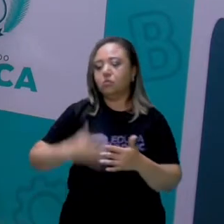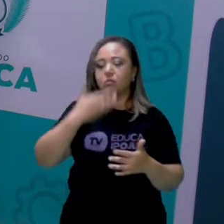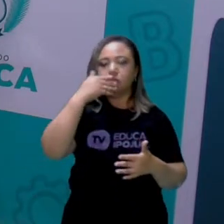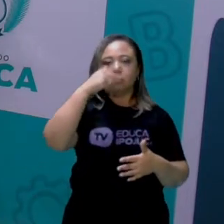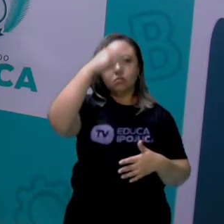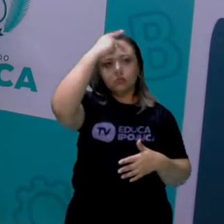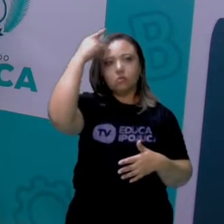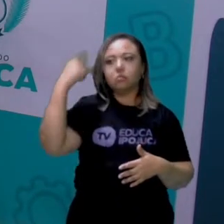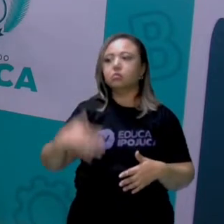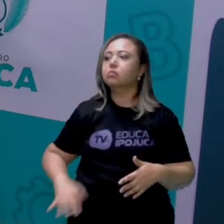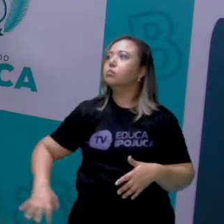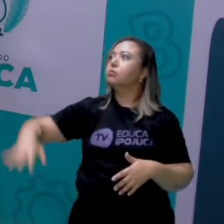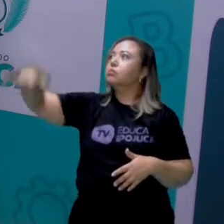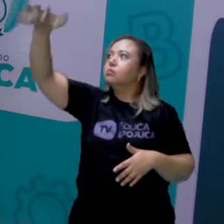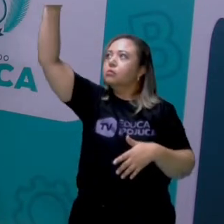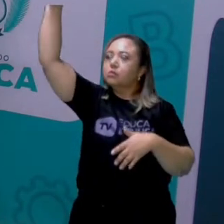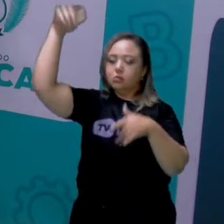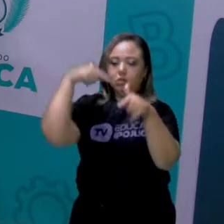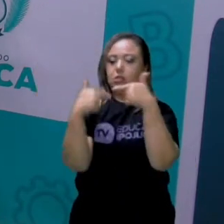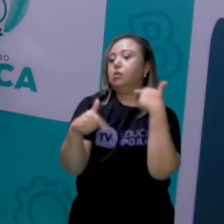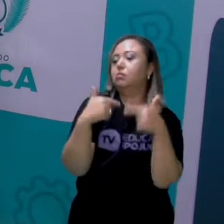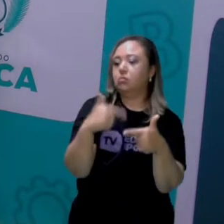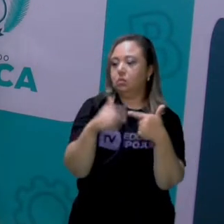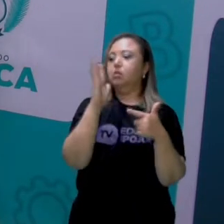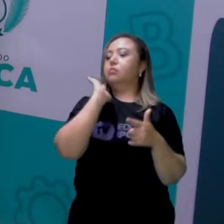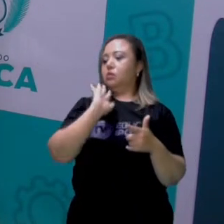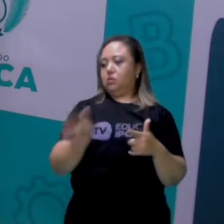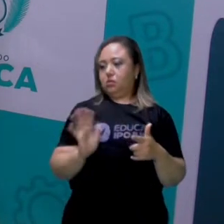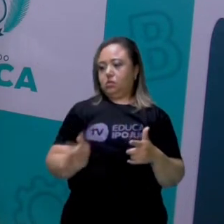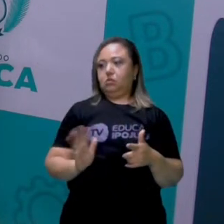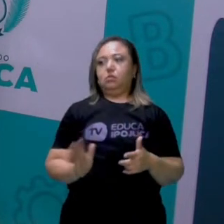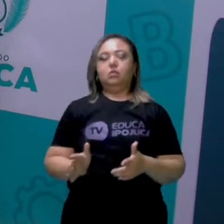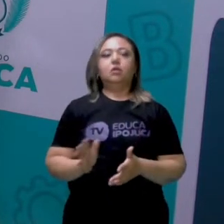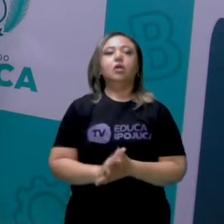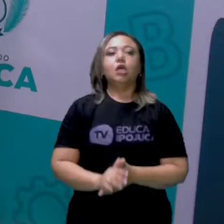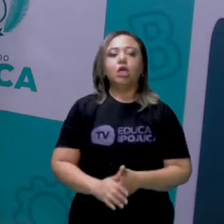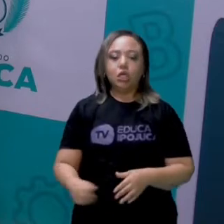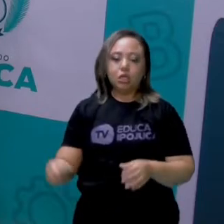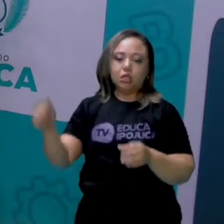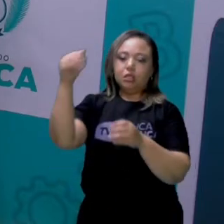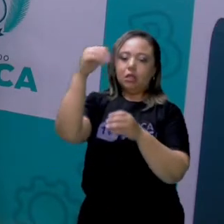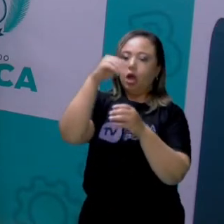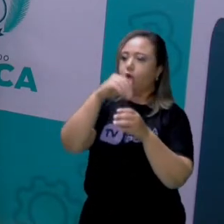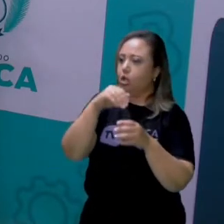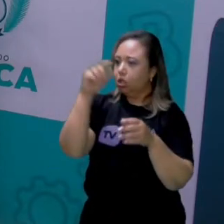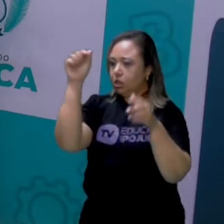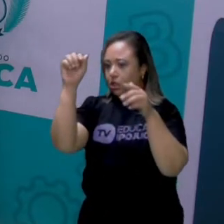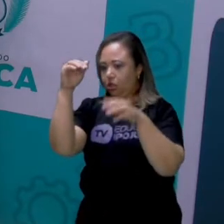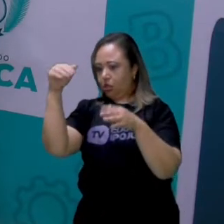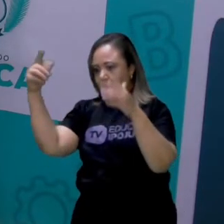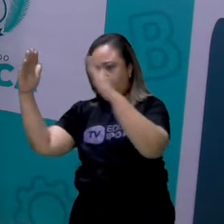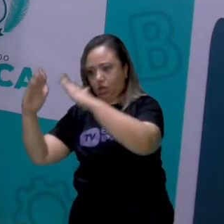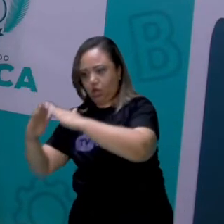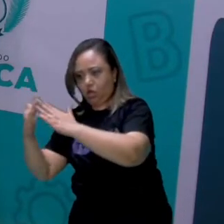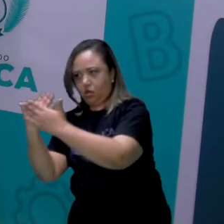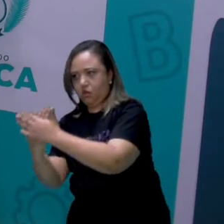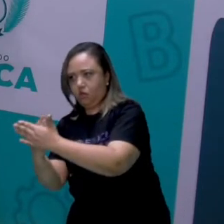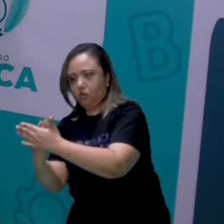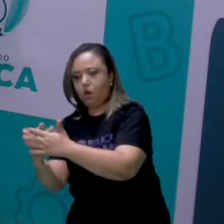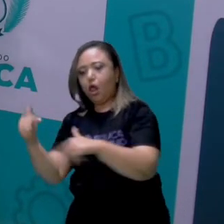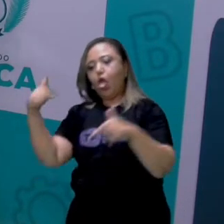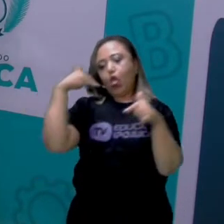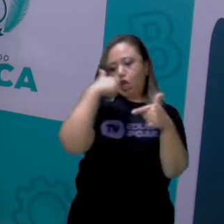dentro do mercado de trabalho, fora do ambiente escolar. pois o ensino, a promoção, a